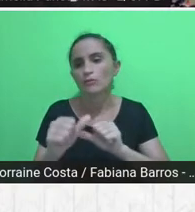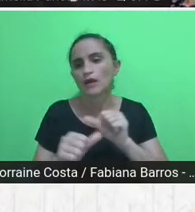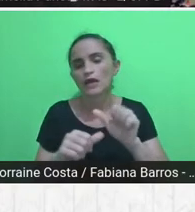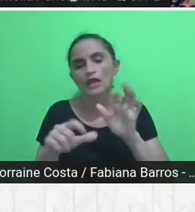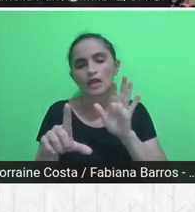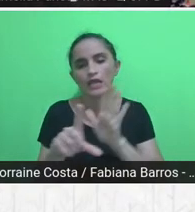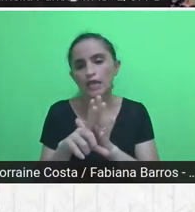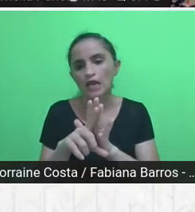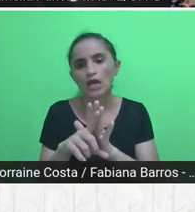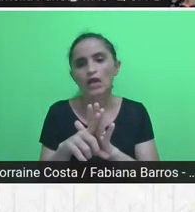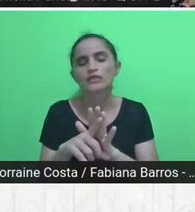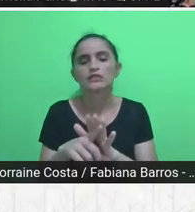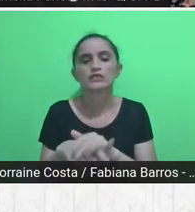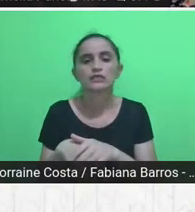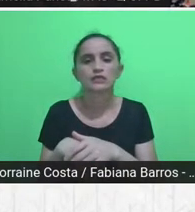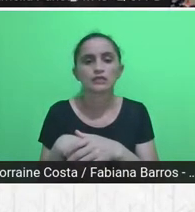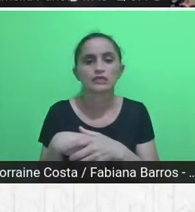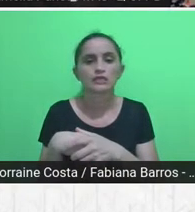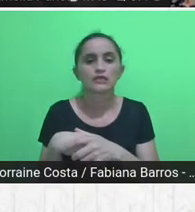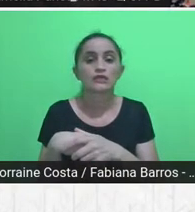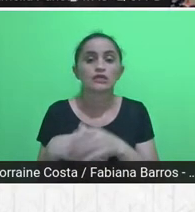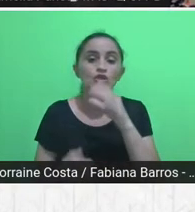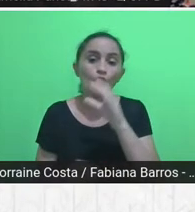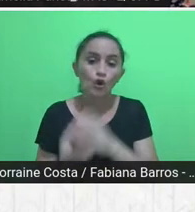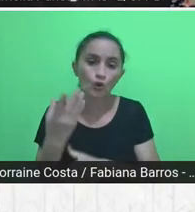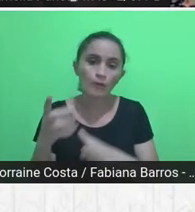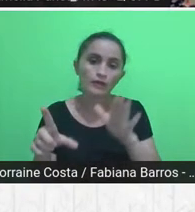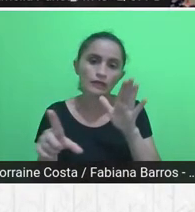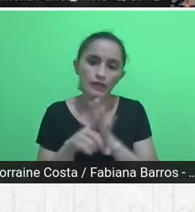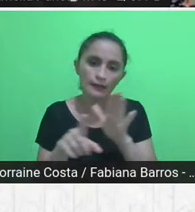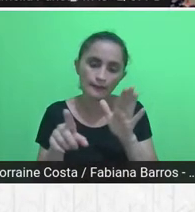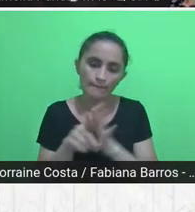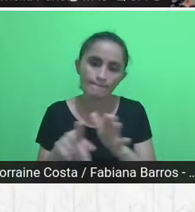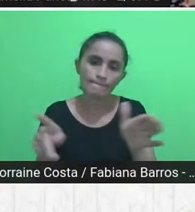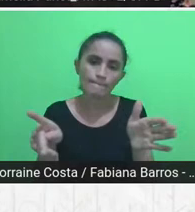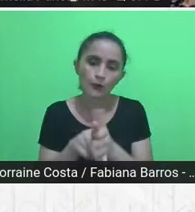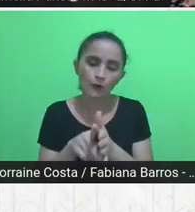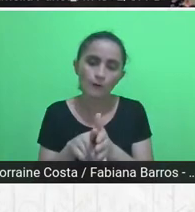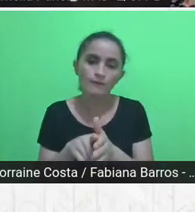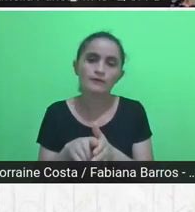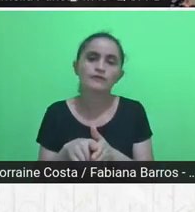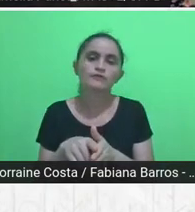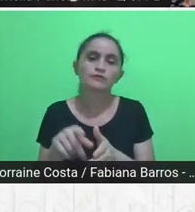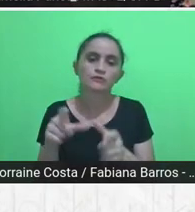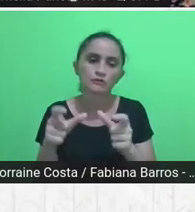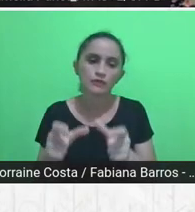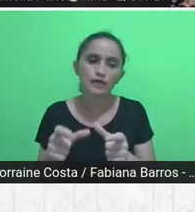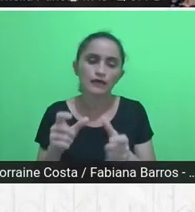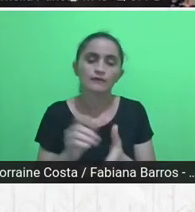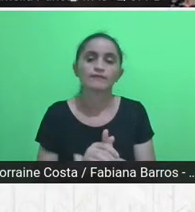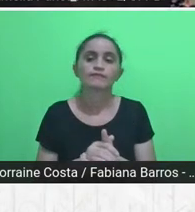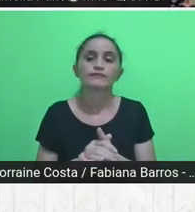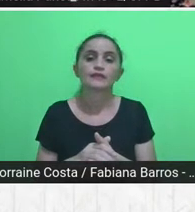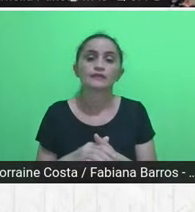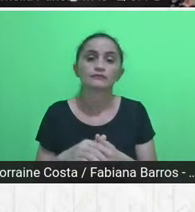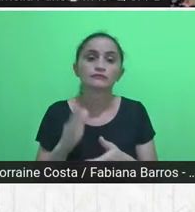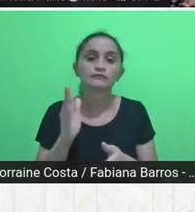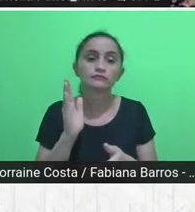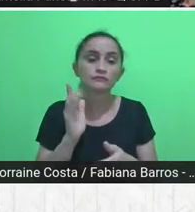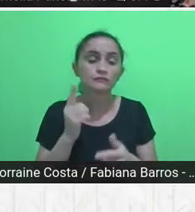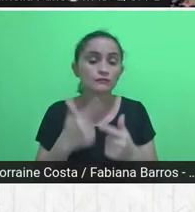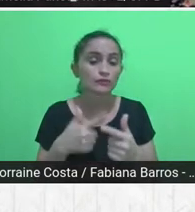tranquilidade de atuação nesse território, principalmente porque já era uma conquista da comunidade,